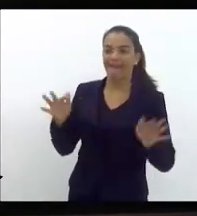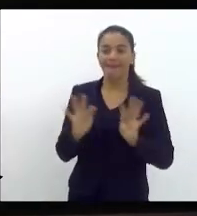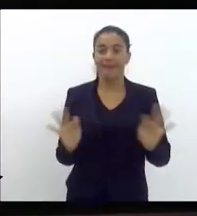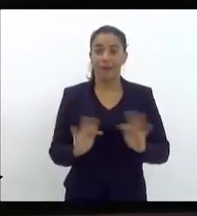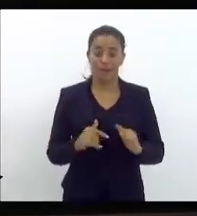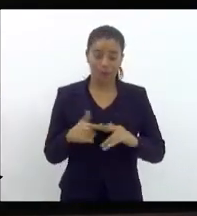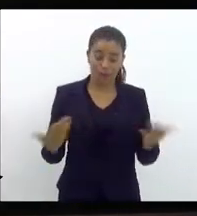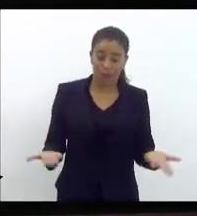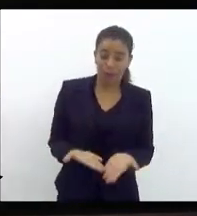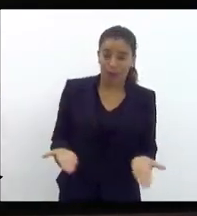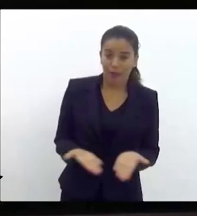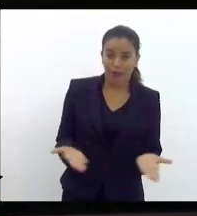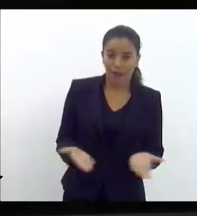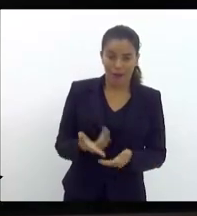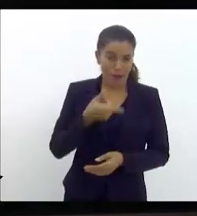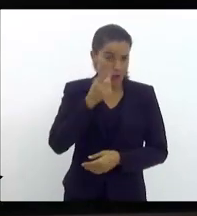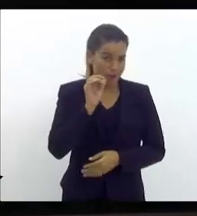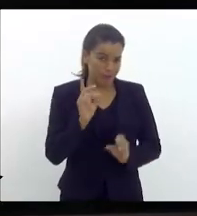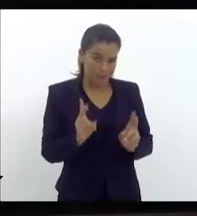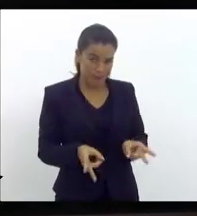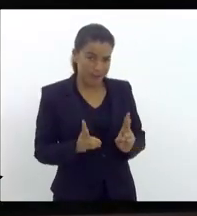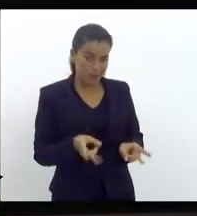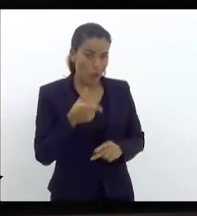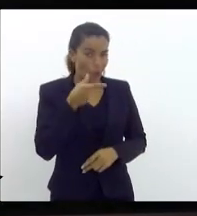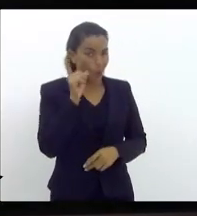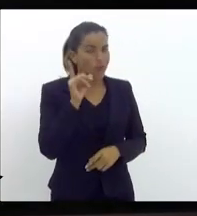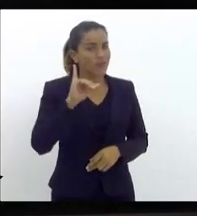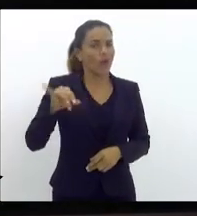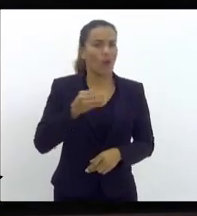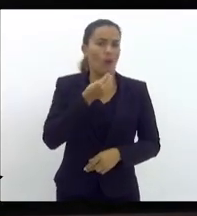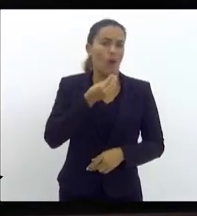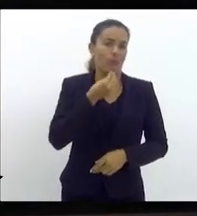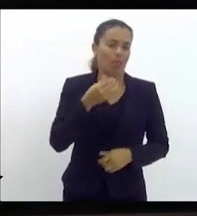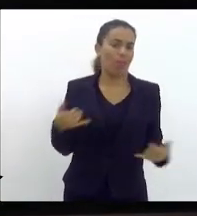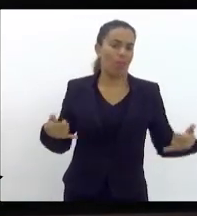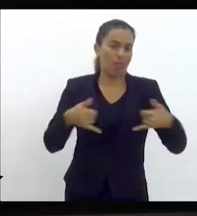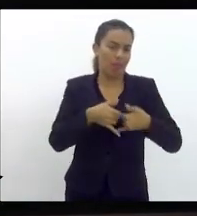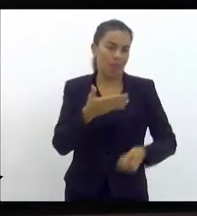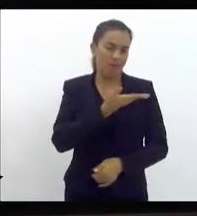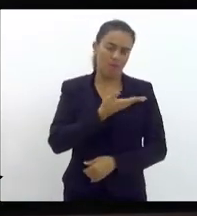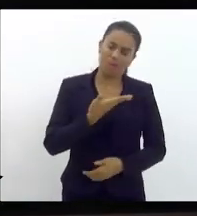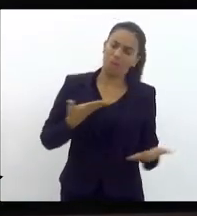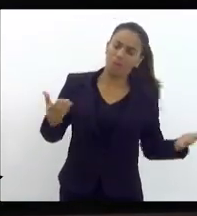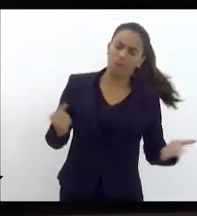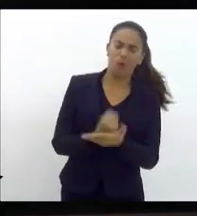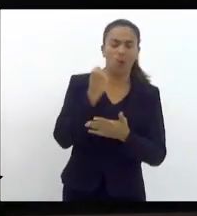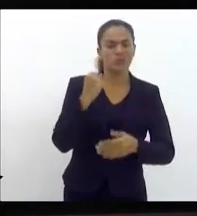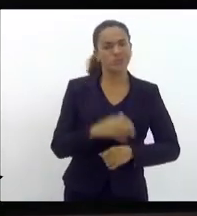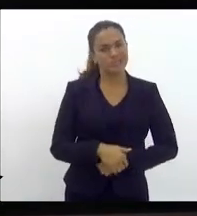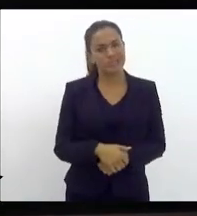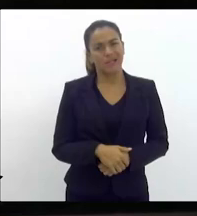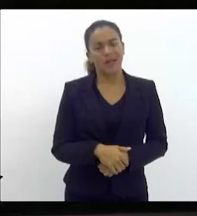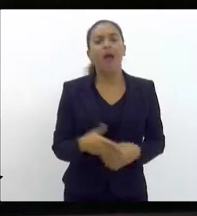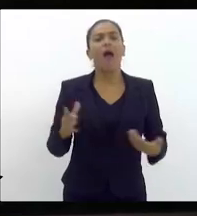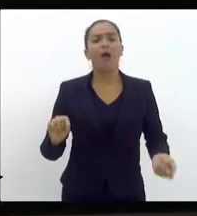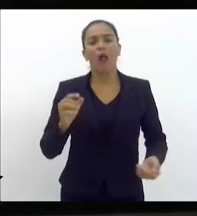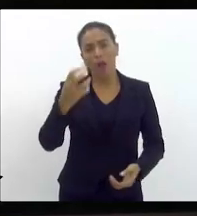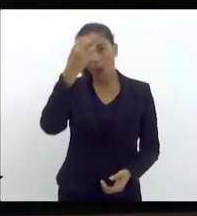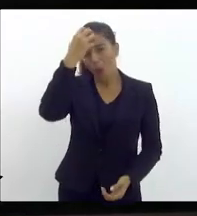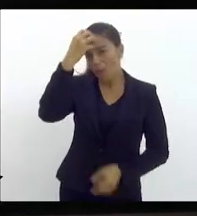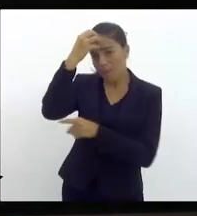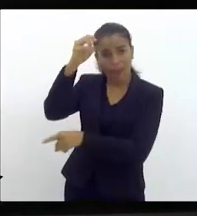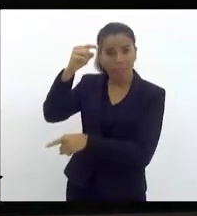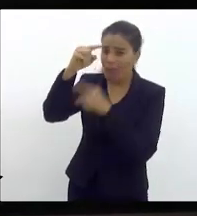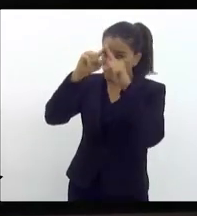campeonato. Ontem mesmo, dos Paulos, tive a oportunidade de ligar para um amigo em comum, e falou, poxa, Lucinha, agora quem vai ser culpado vai ser o